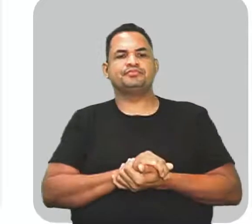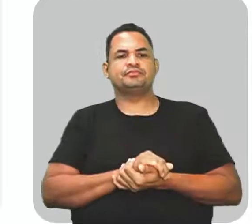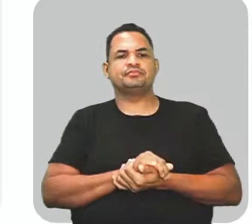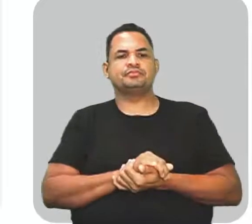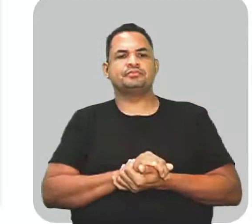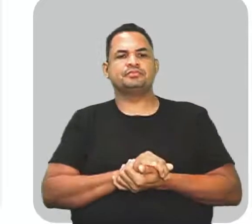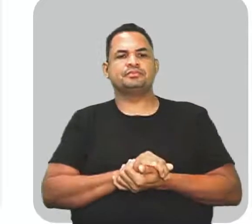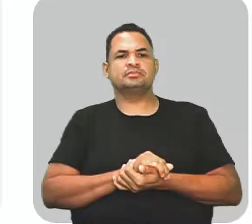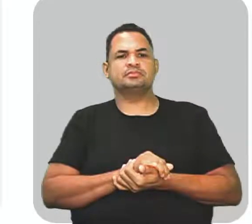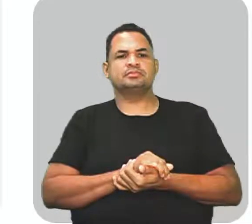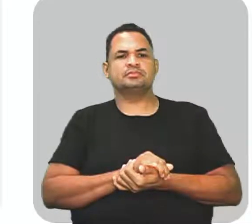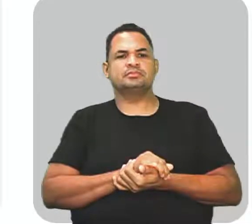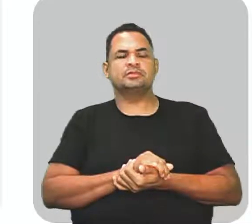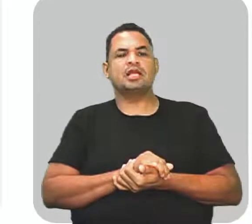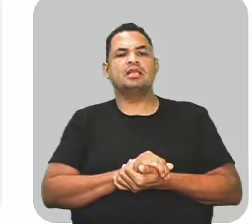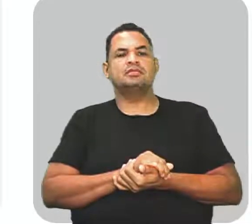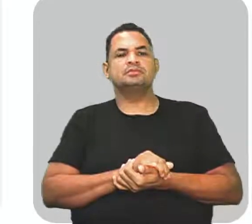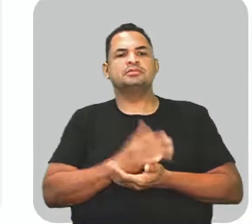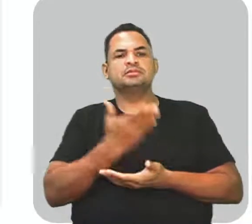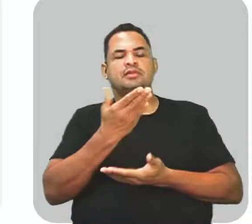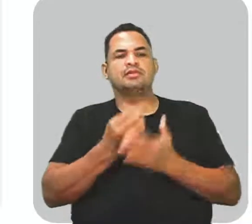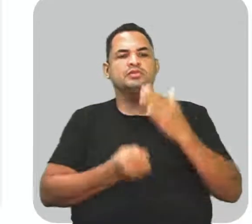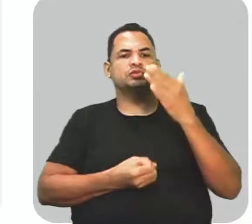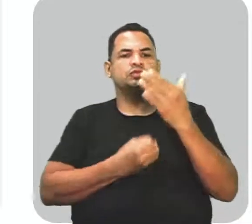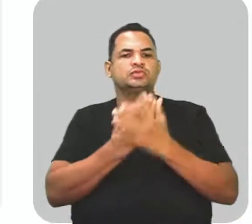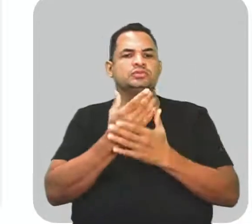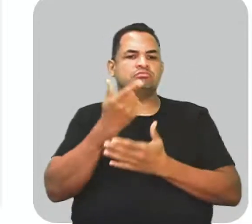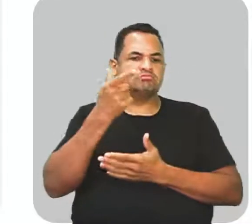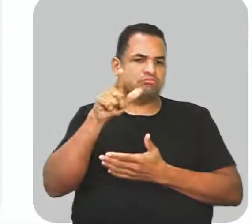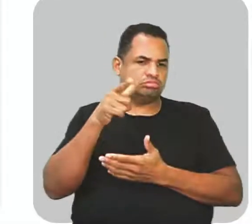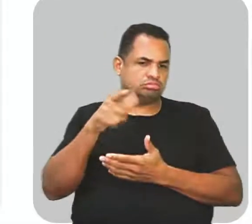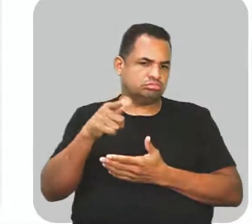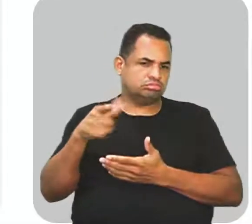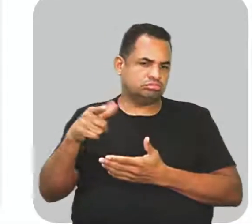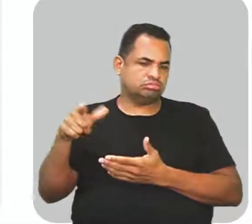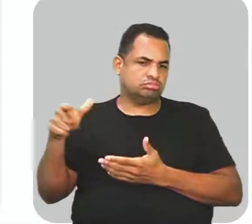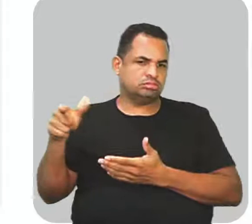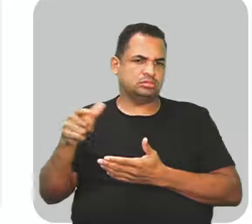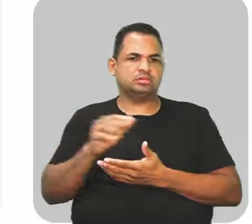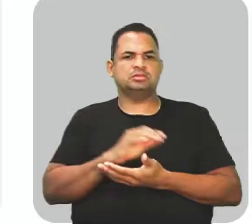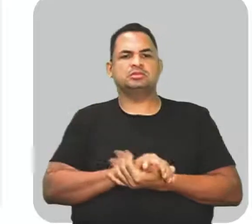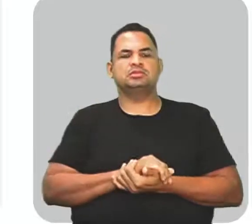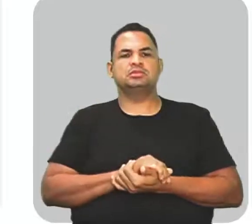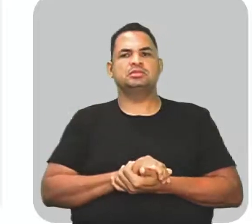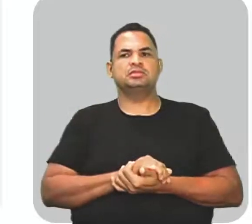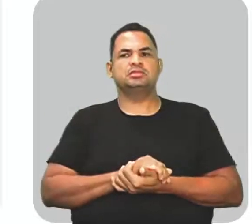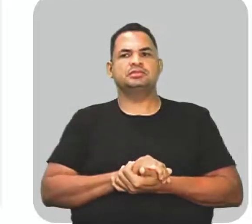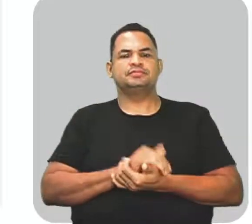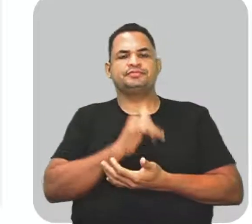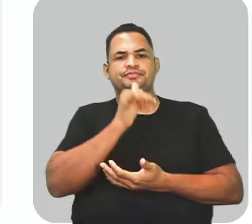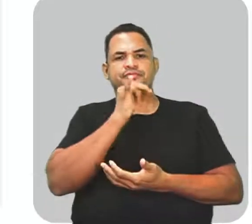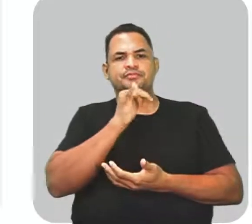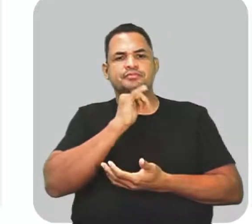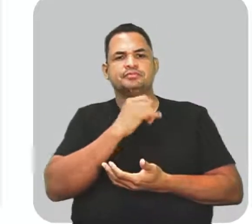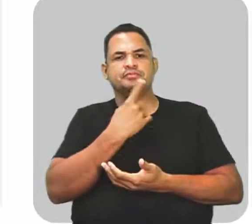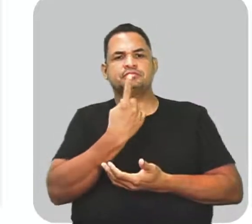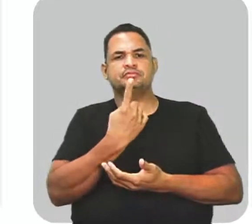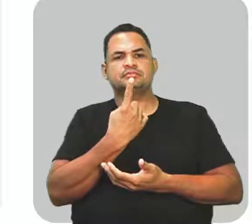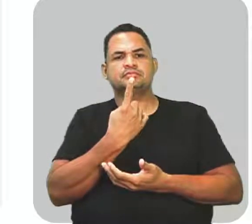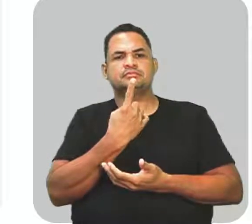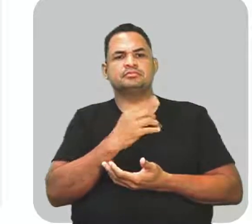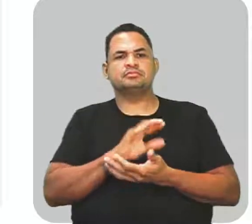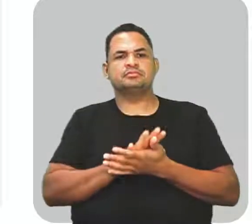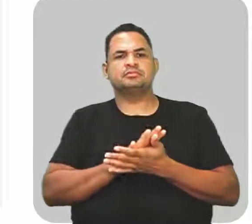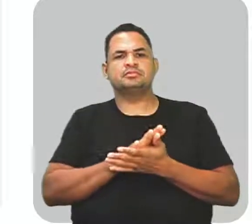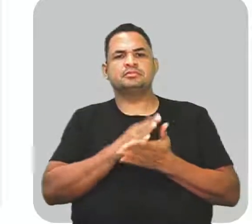Agora, essa conjunção vai aparecer várias vezes. Vai ser repetida. Exemplo 1. E